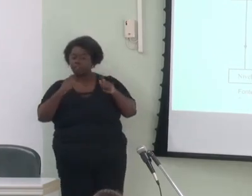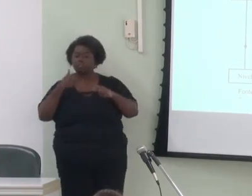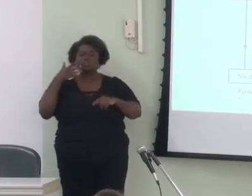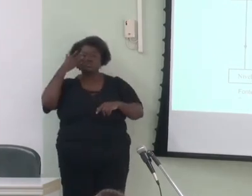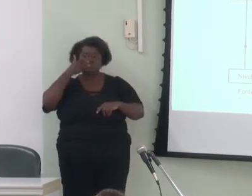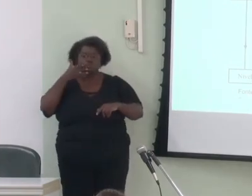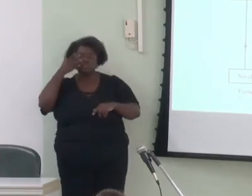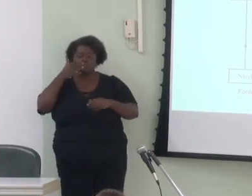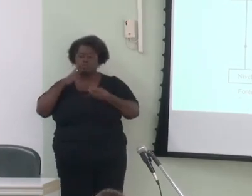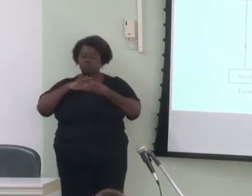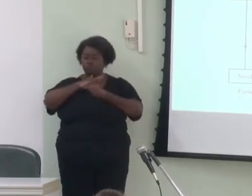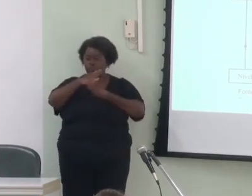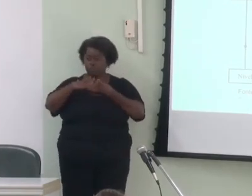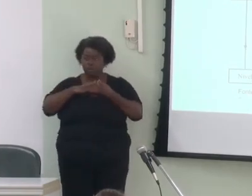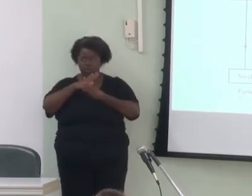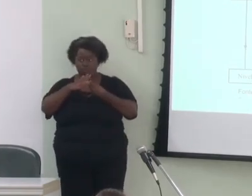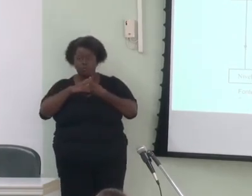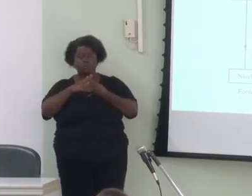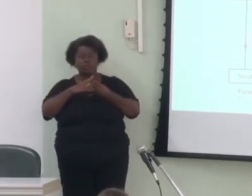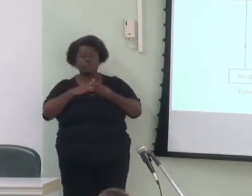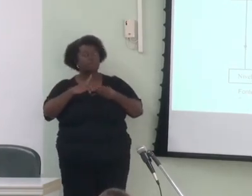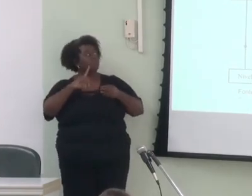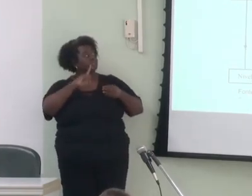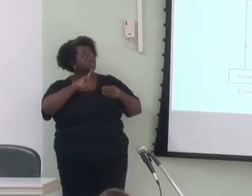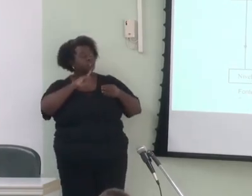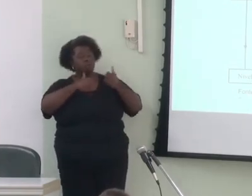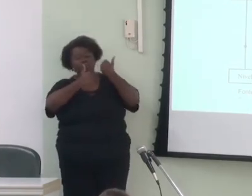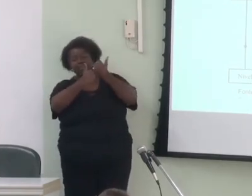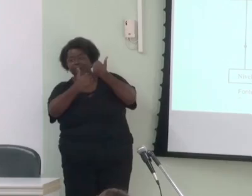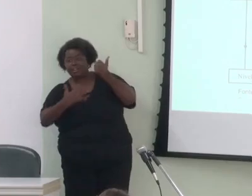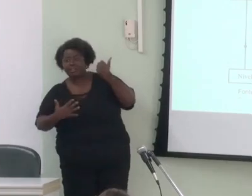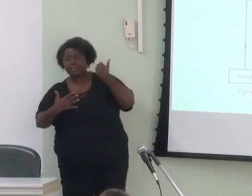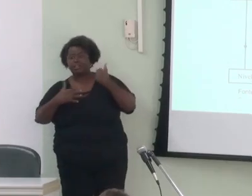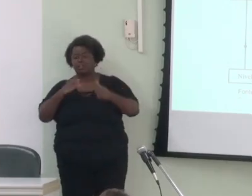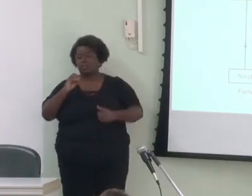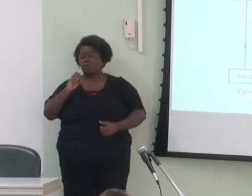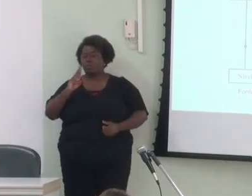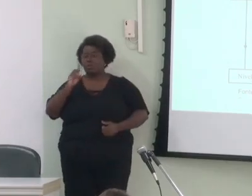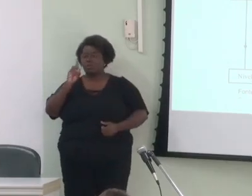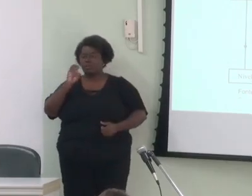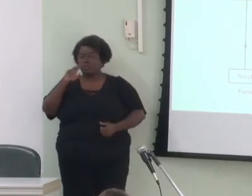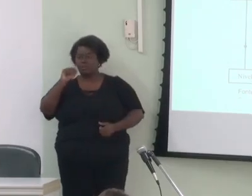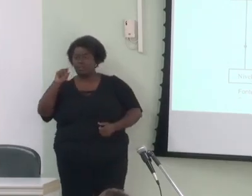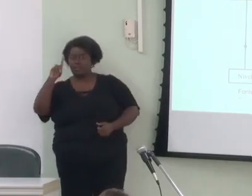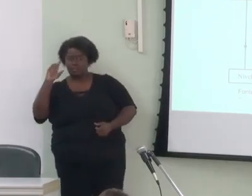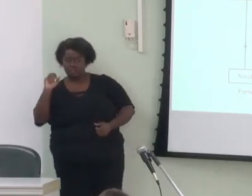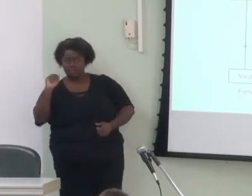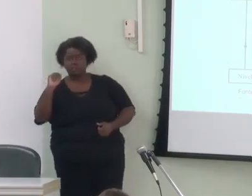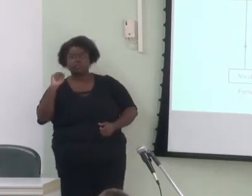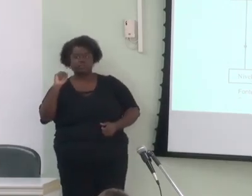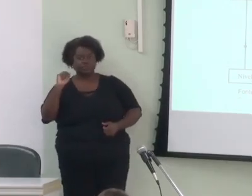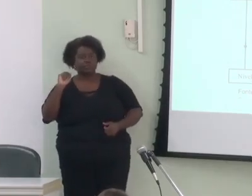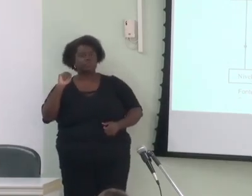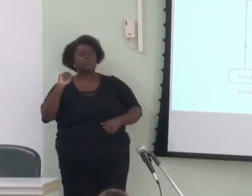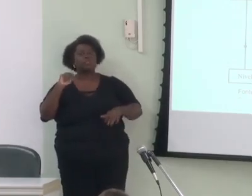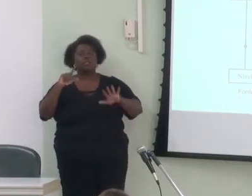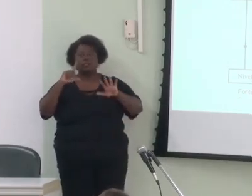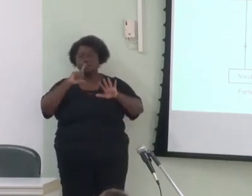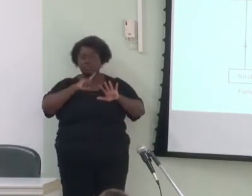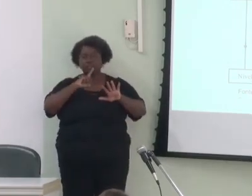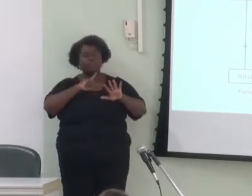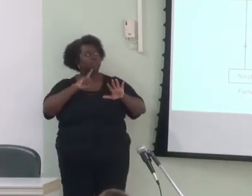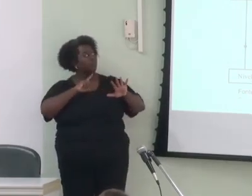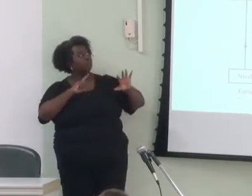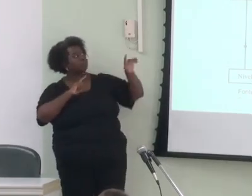organização semântica e pragmática são hierarquicamente ordenadas. A estrutura geral desses dois níveis de análise é exibida